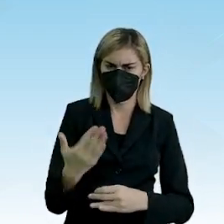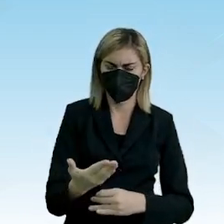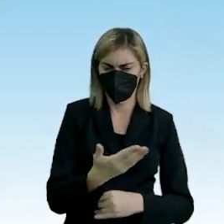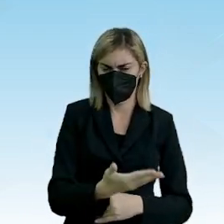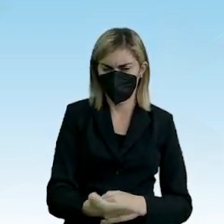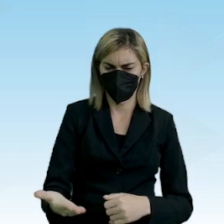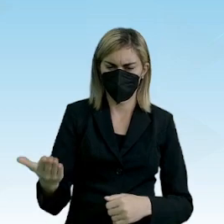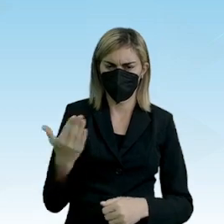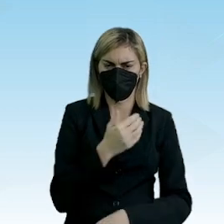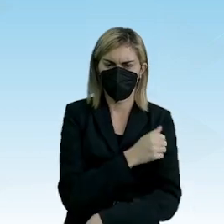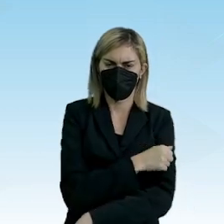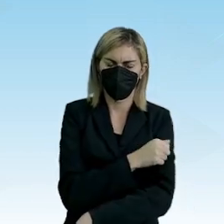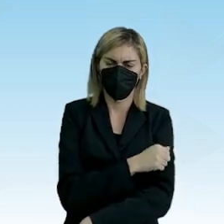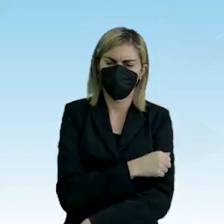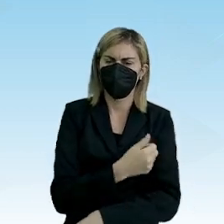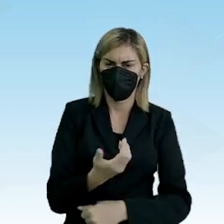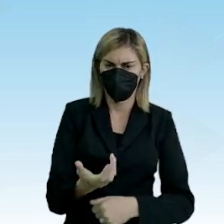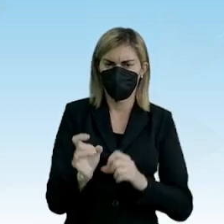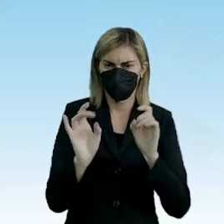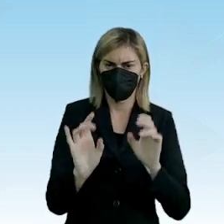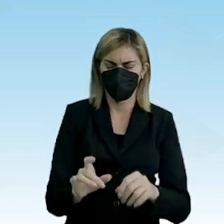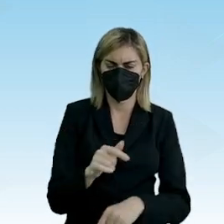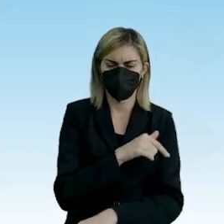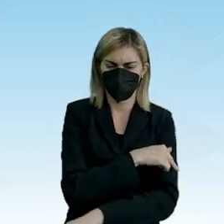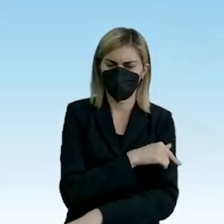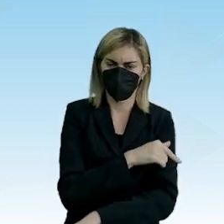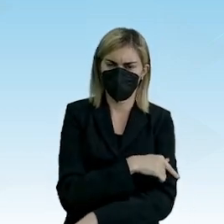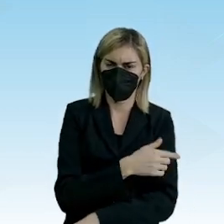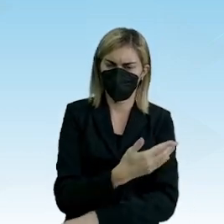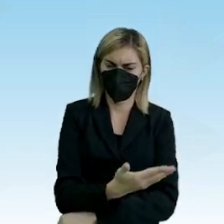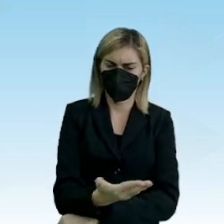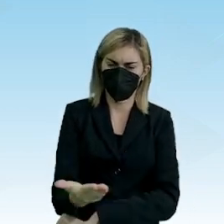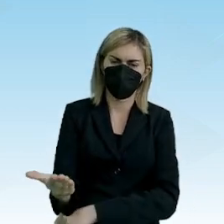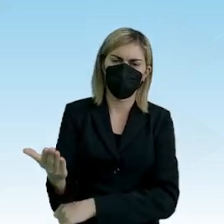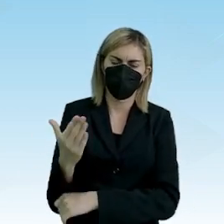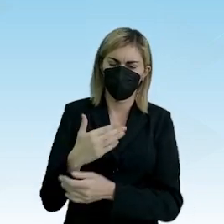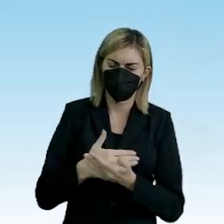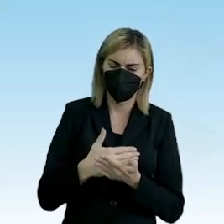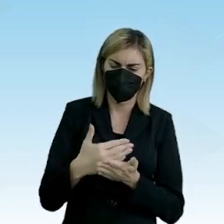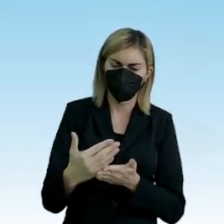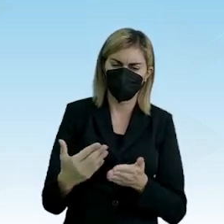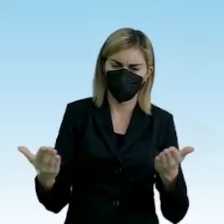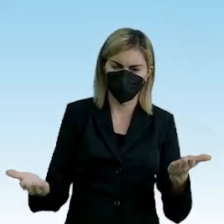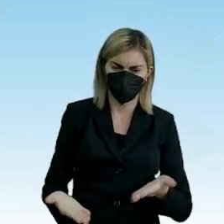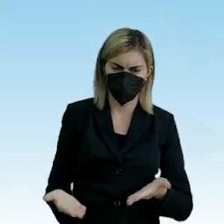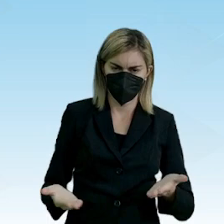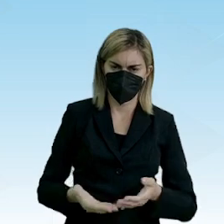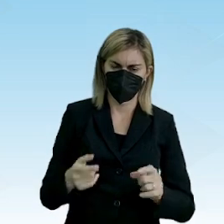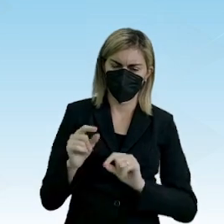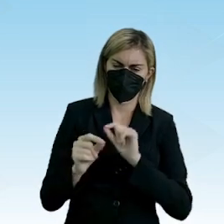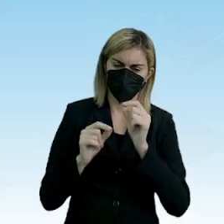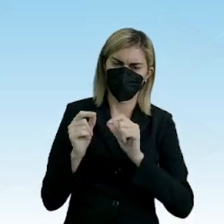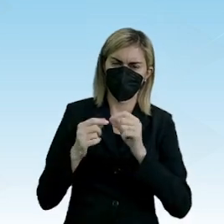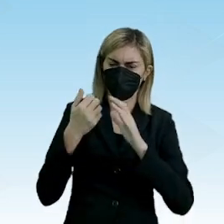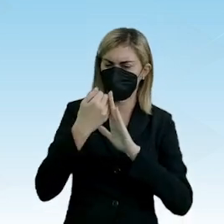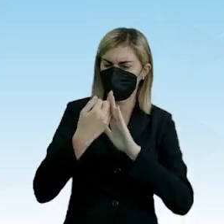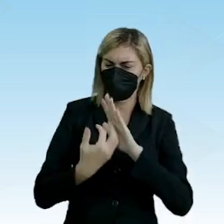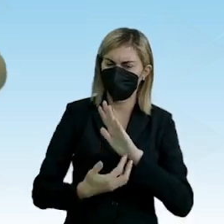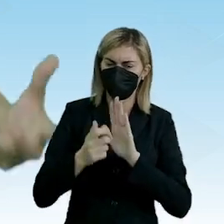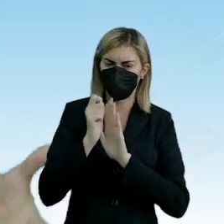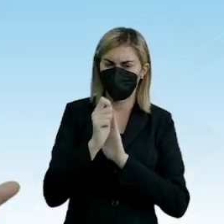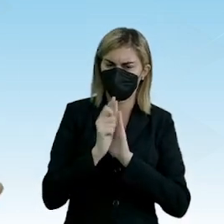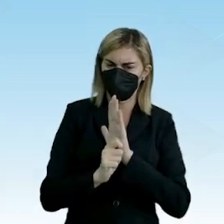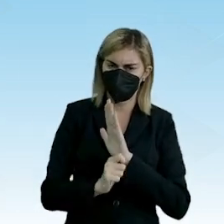vocês, estudantes, em especial do sétimo ano, que está começando agora ao quê? A discorrer, escrever